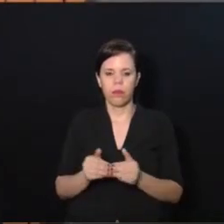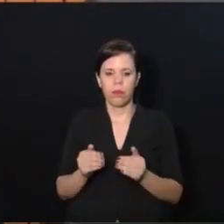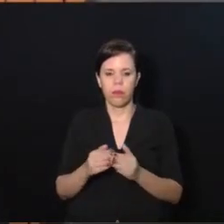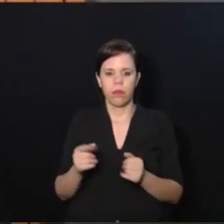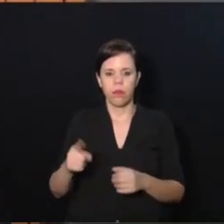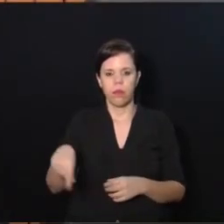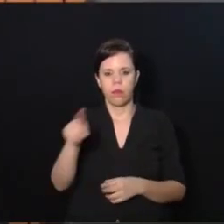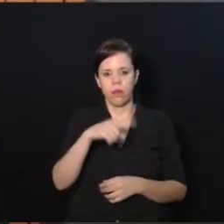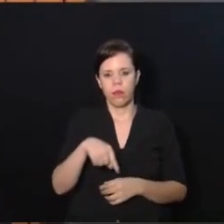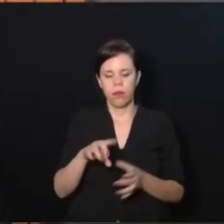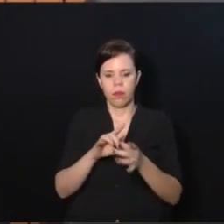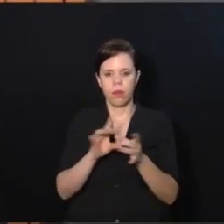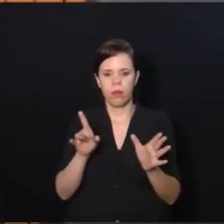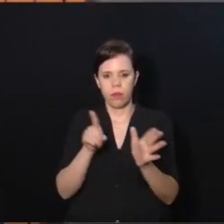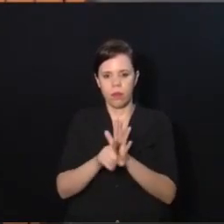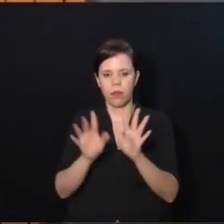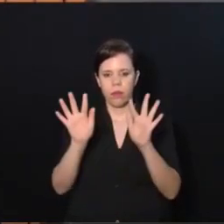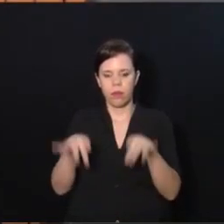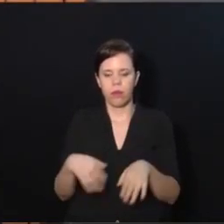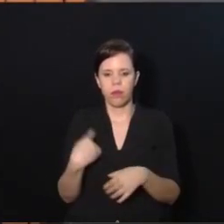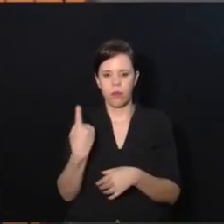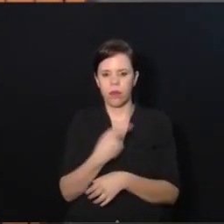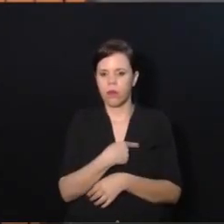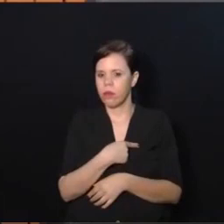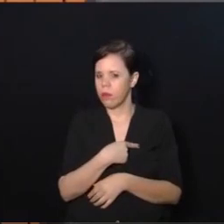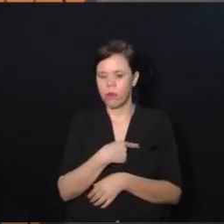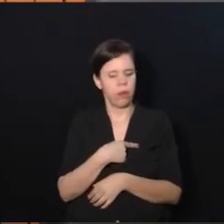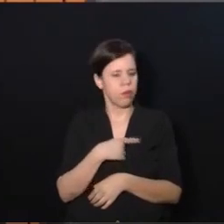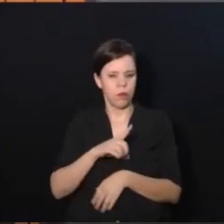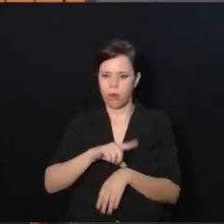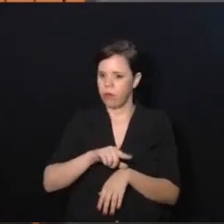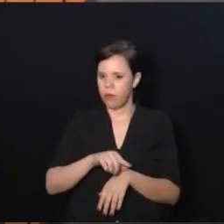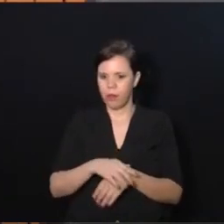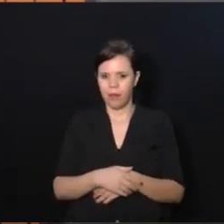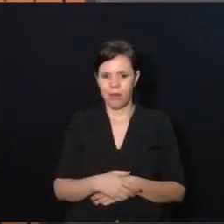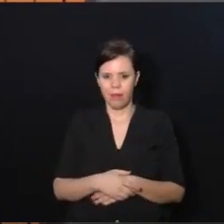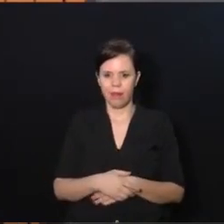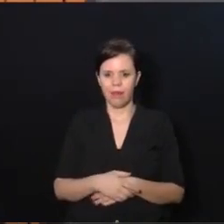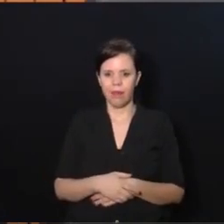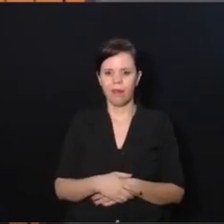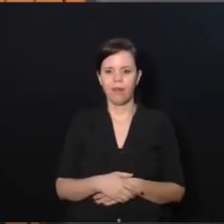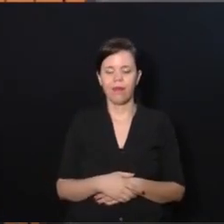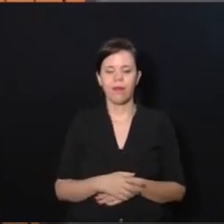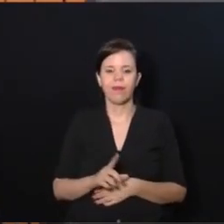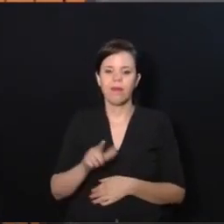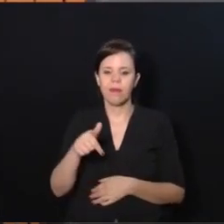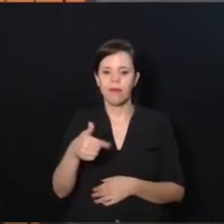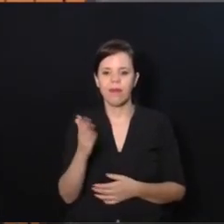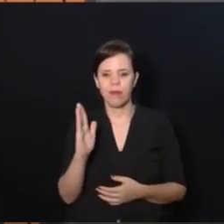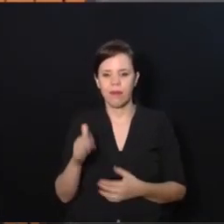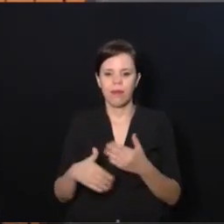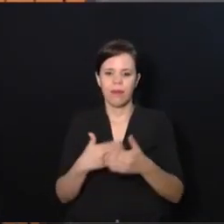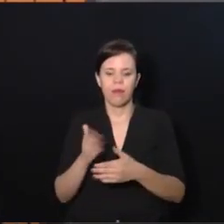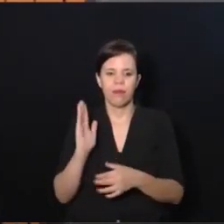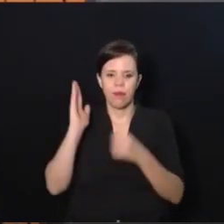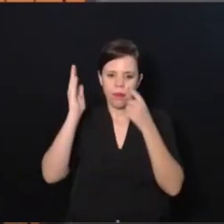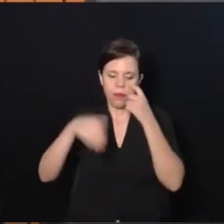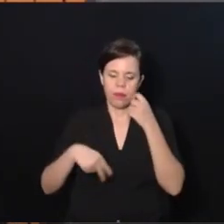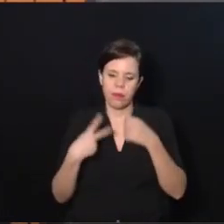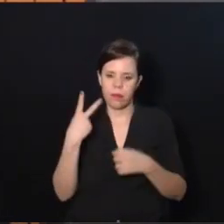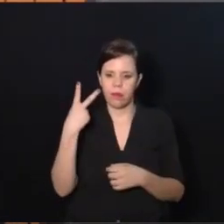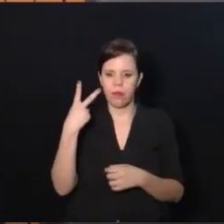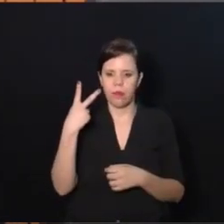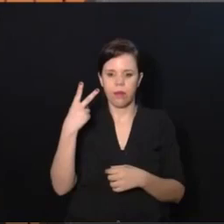deixem as perguntas para o final, para a gente não desandar. E depois a gente já passa direto para o segundo tema,